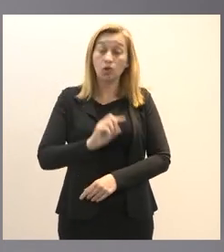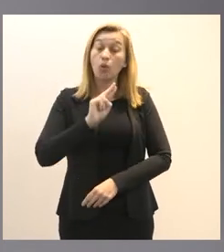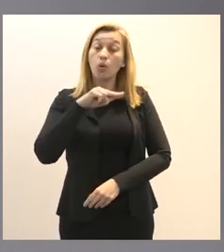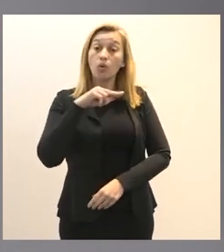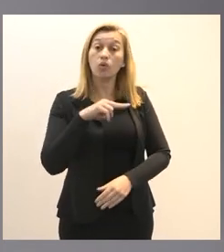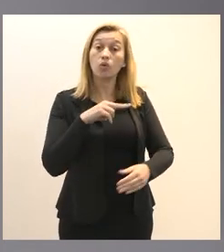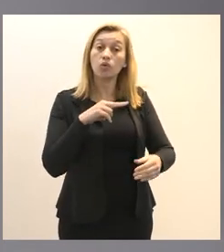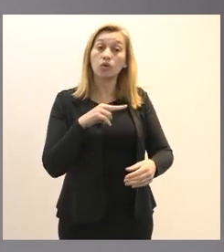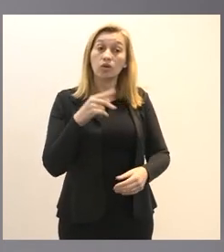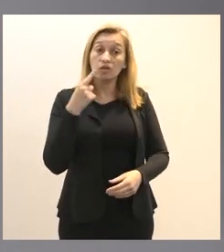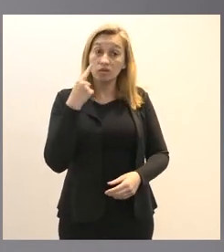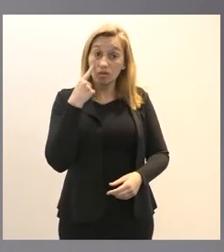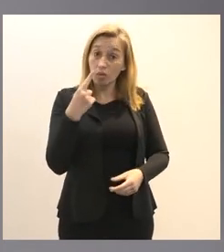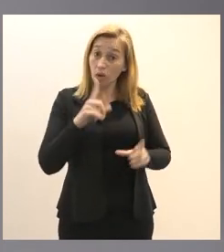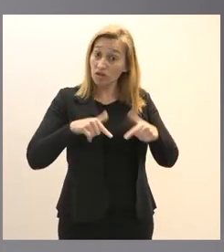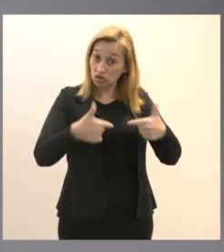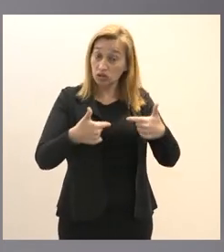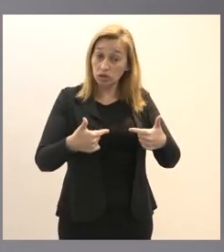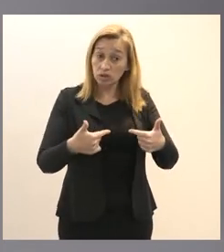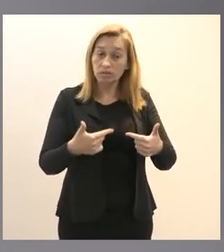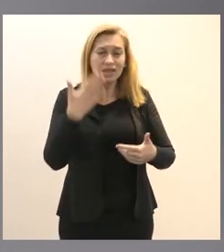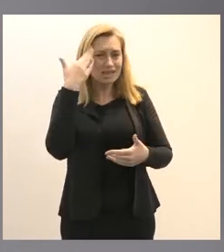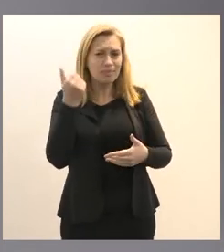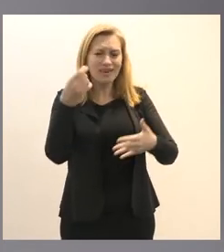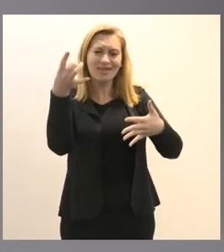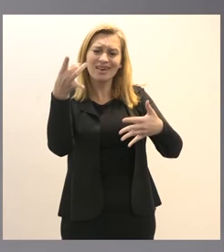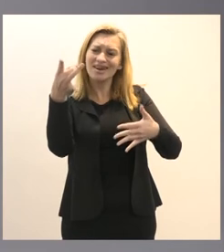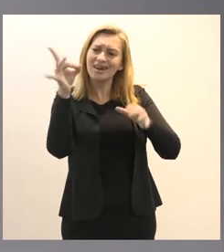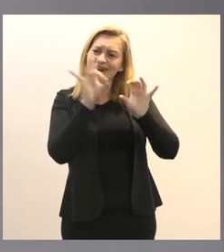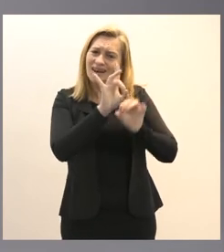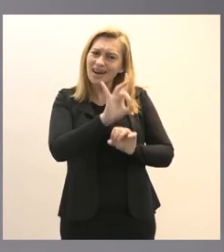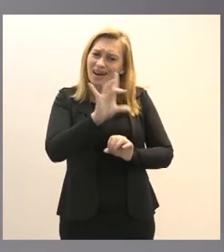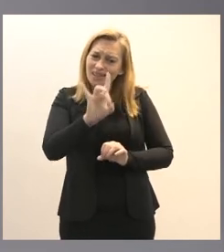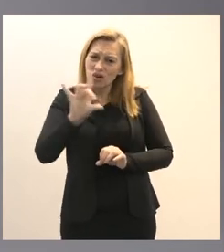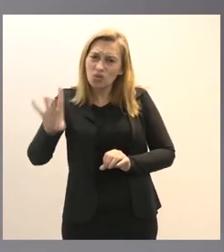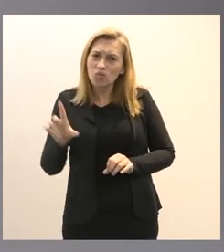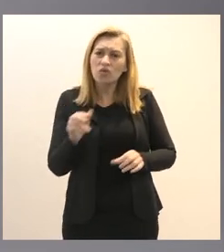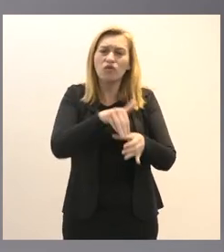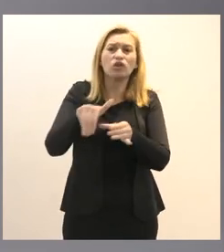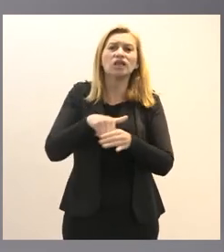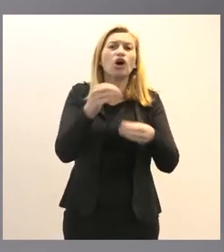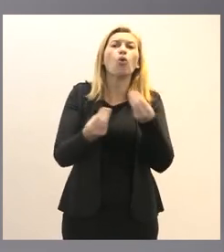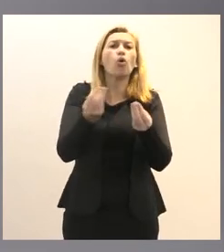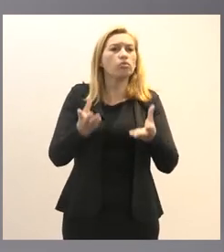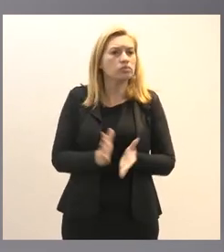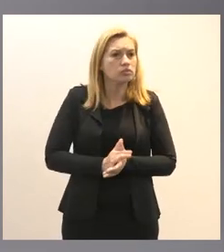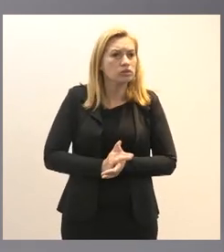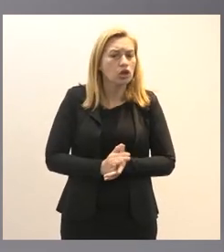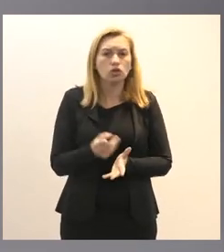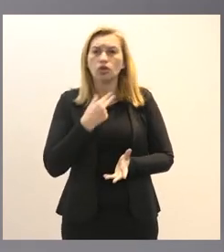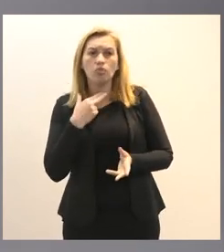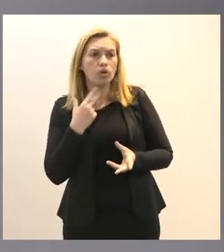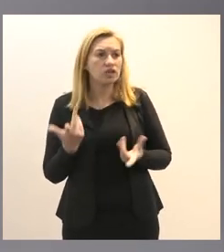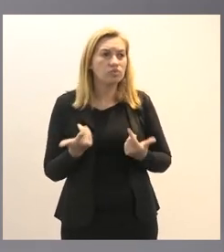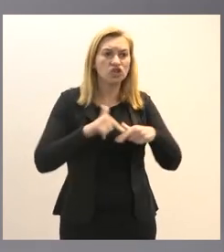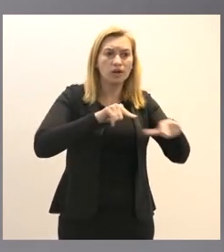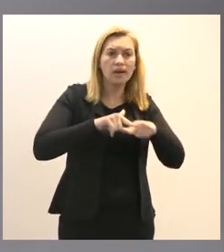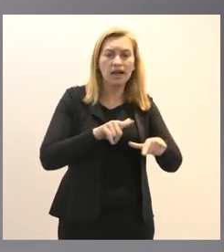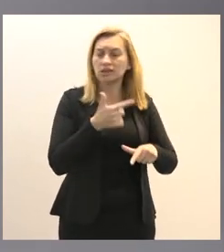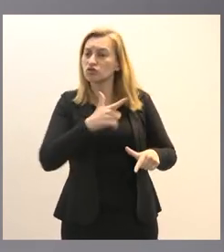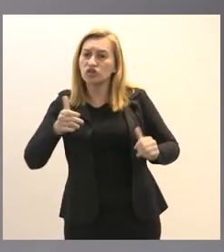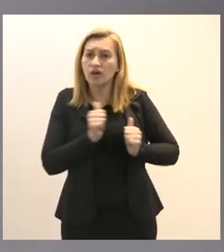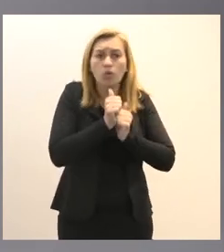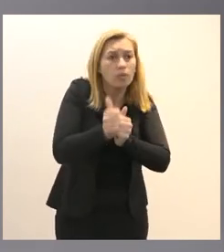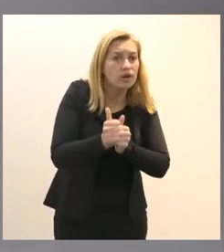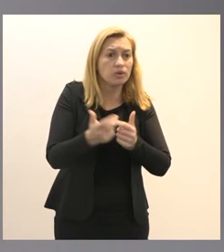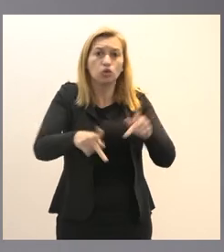a corpo para saber como cada um vai votar nós não podemos exercer mandato sem fiscalização sem acompanhamento